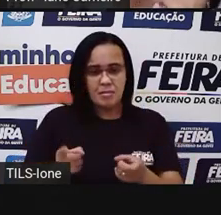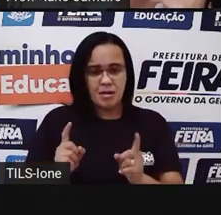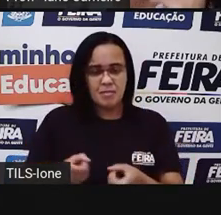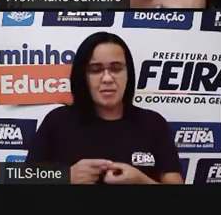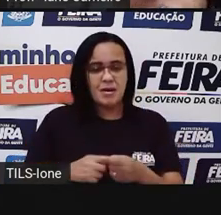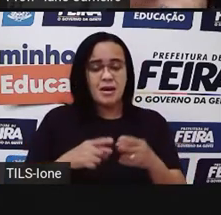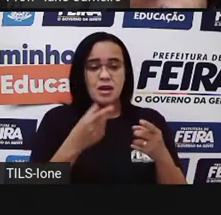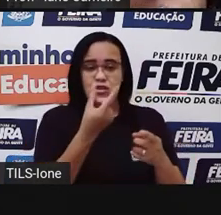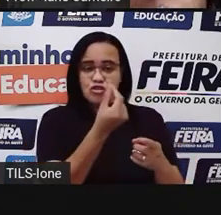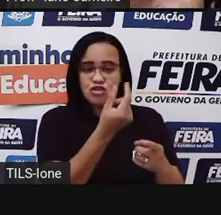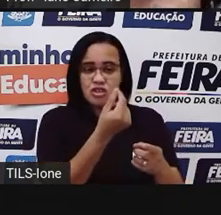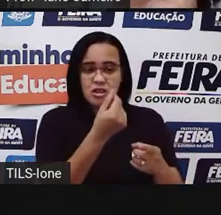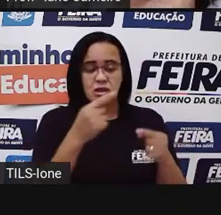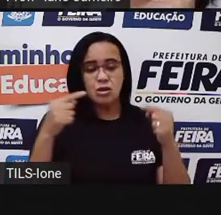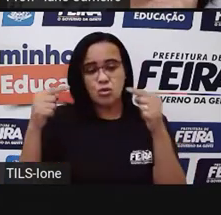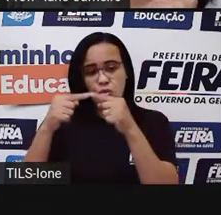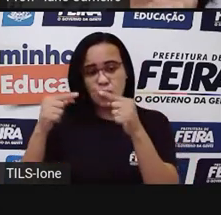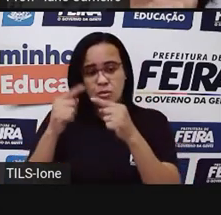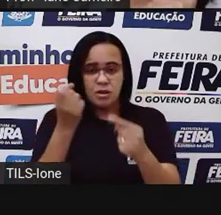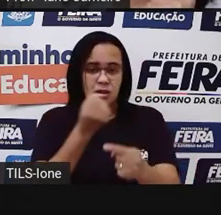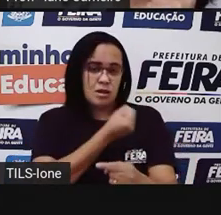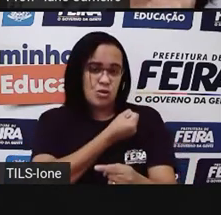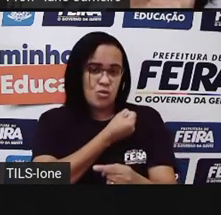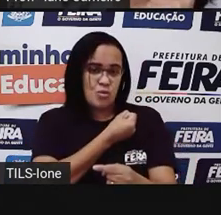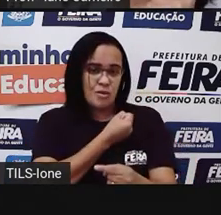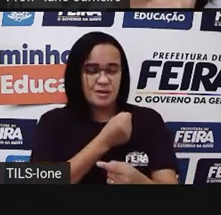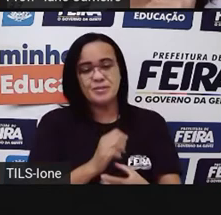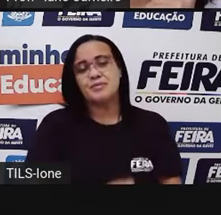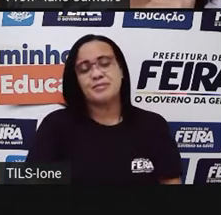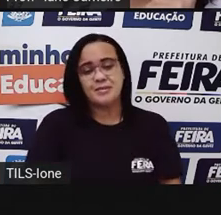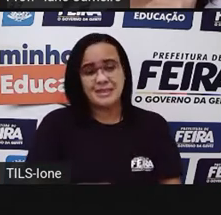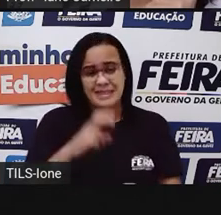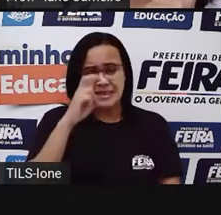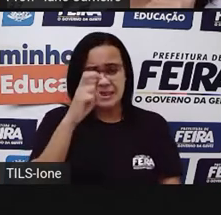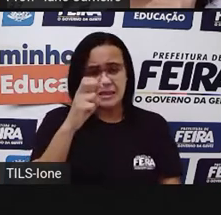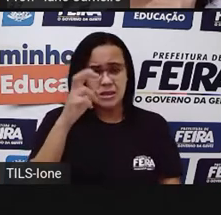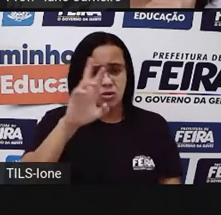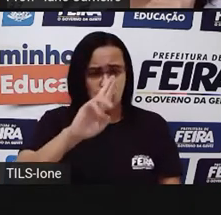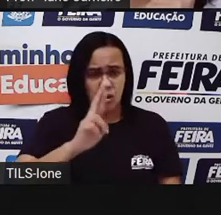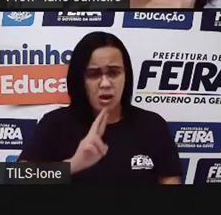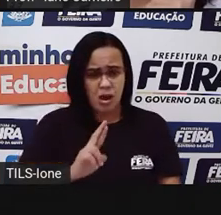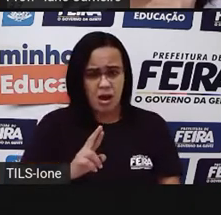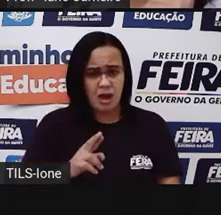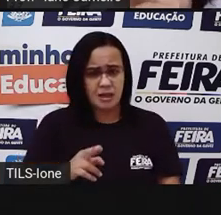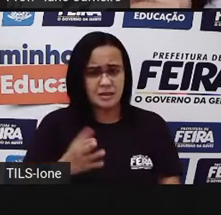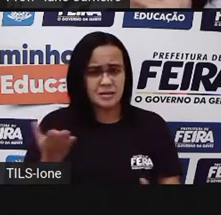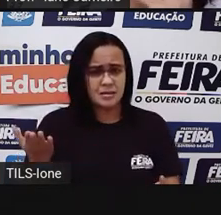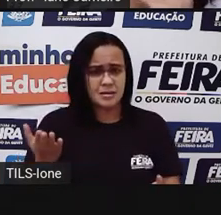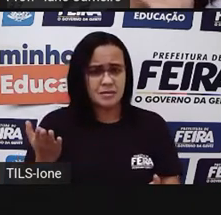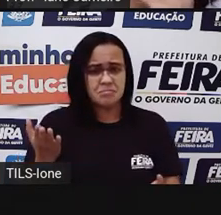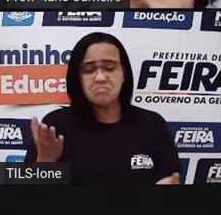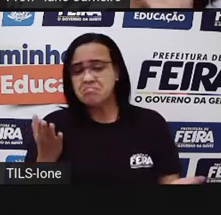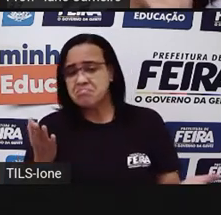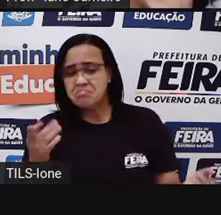no meio aqui para você ver bem grandona. Esse 5 reais. Onde é que tem 5 reais aqui do lado? Procura aí para a Pro.